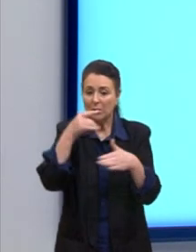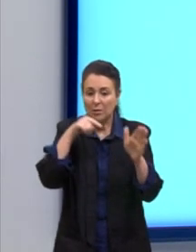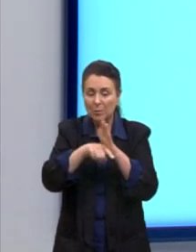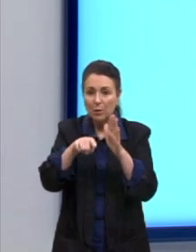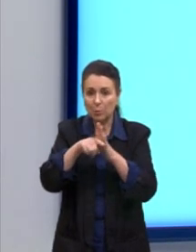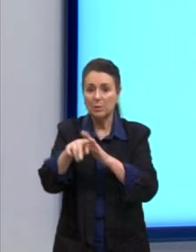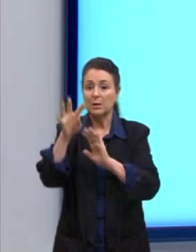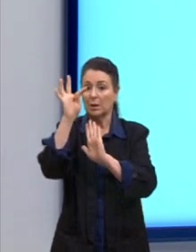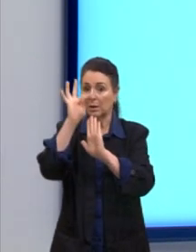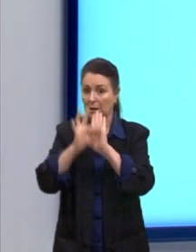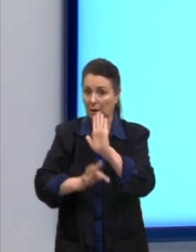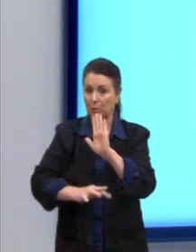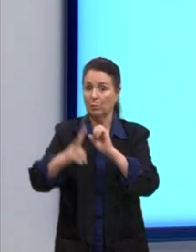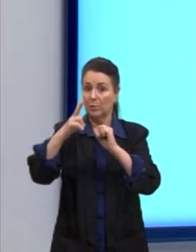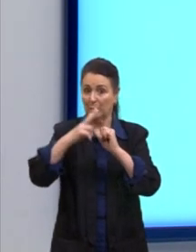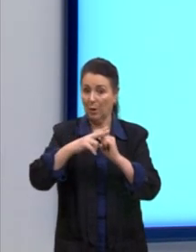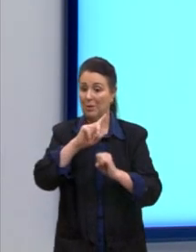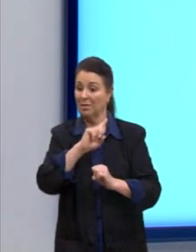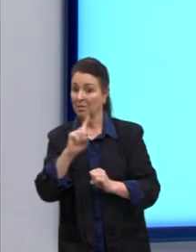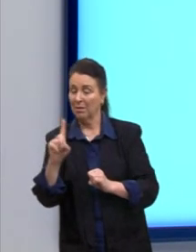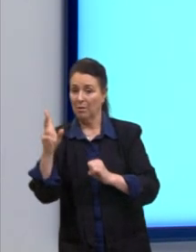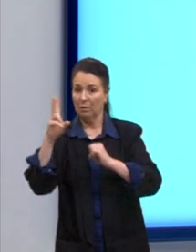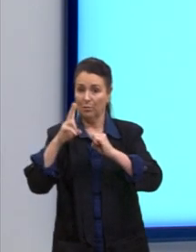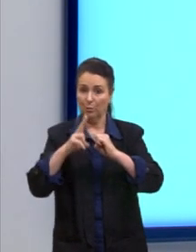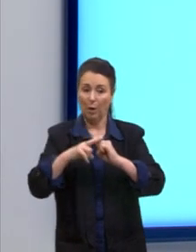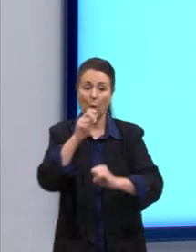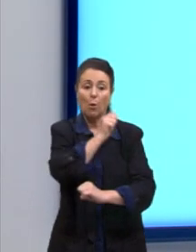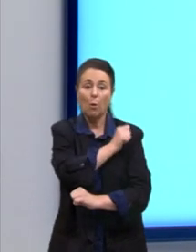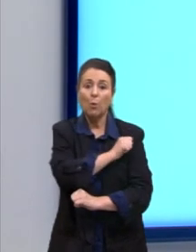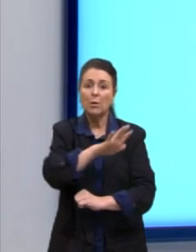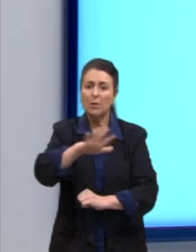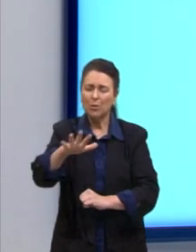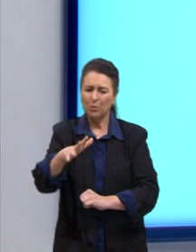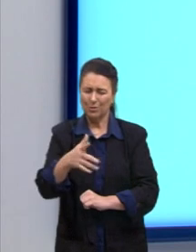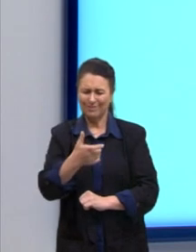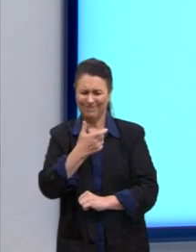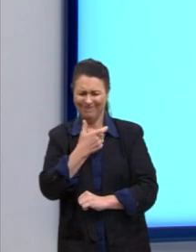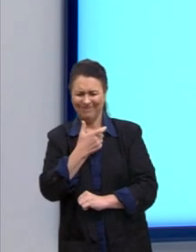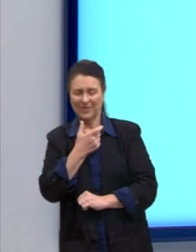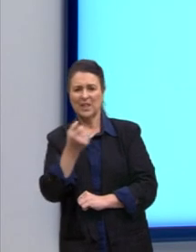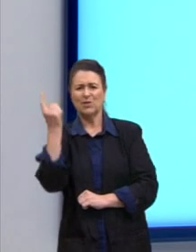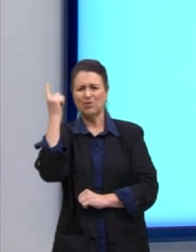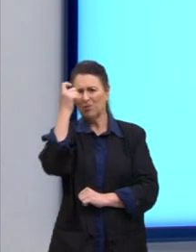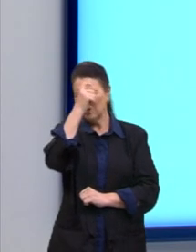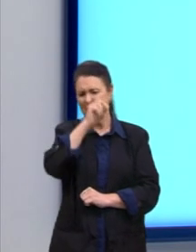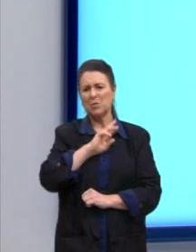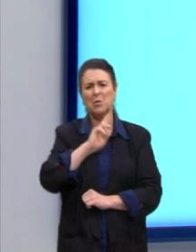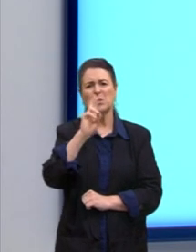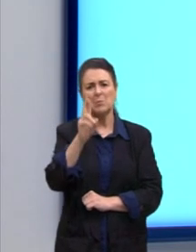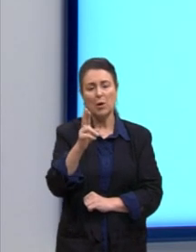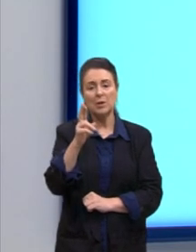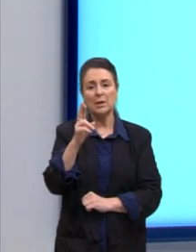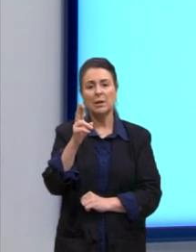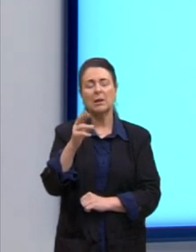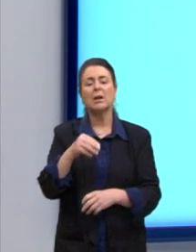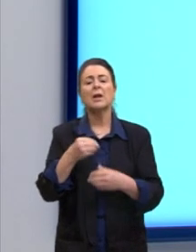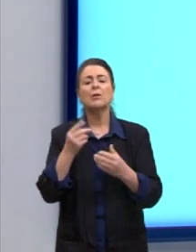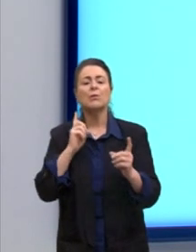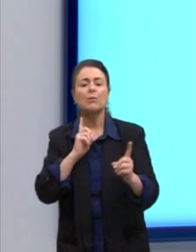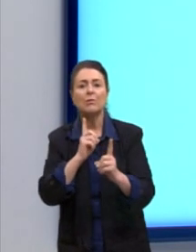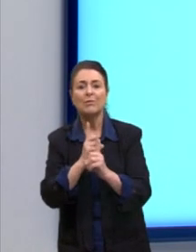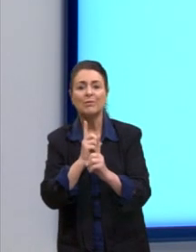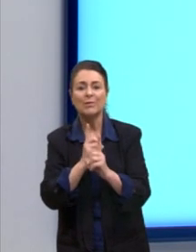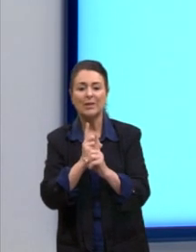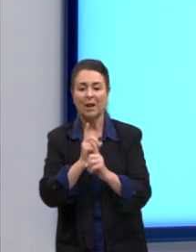verbal e texto não verbal, os alunos costumam ter dificuldade, pois acham que as respostas estão só nas